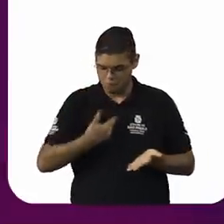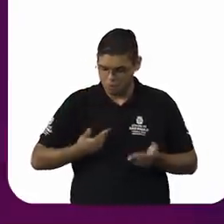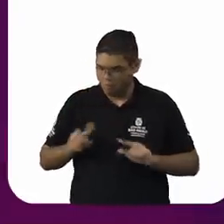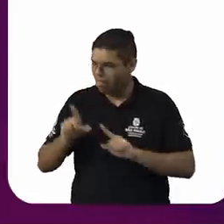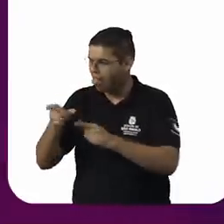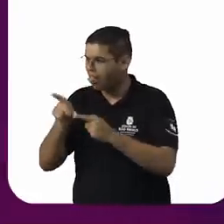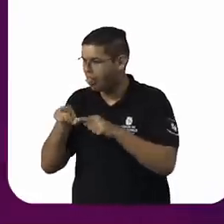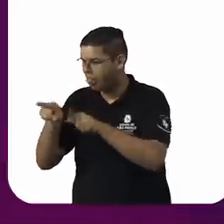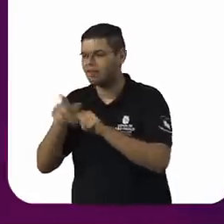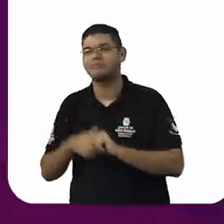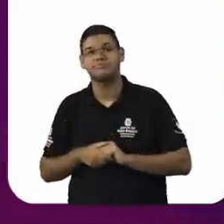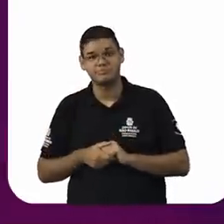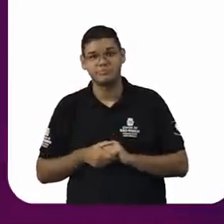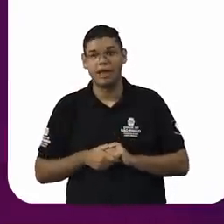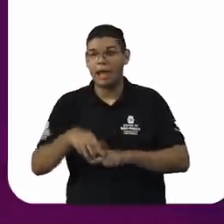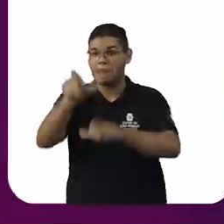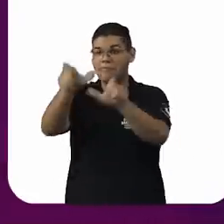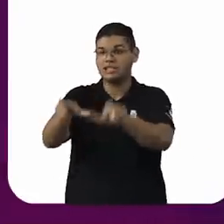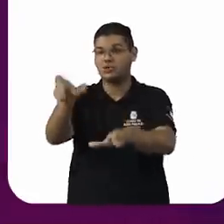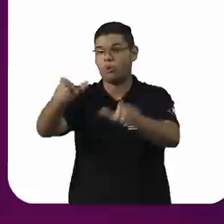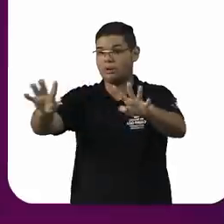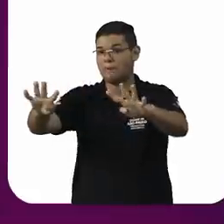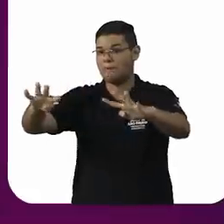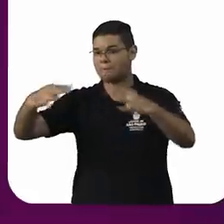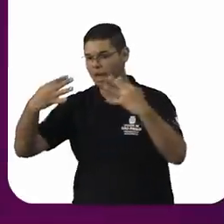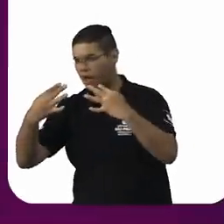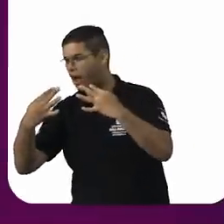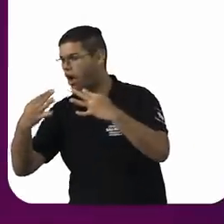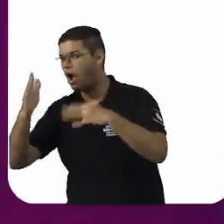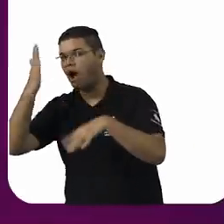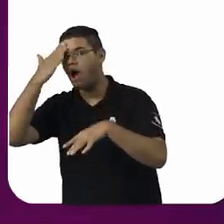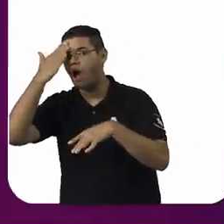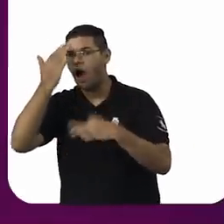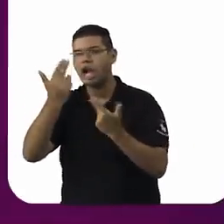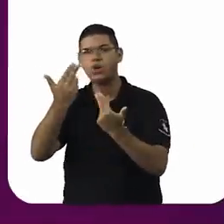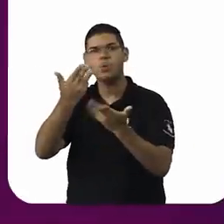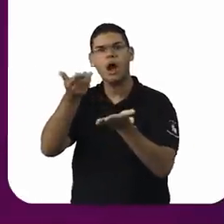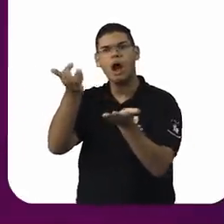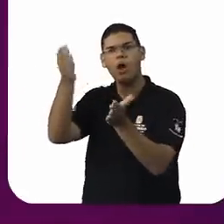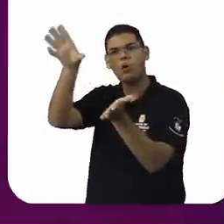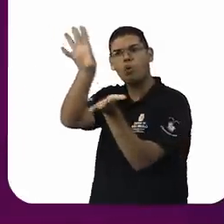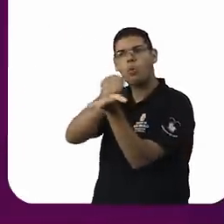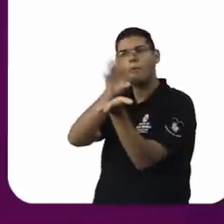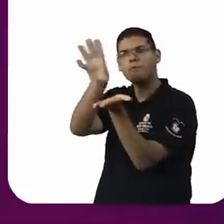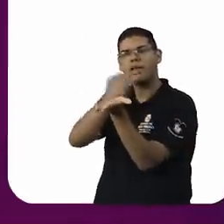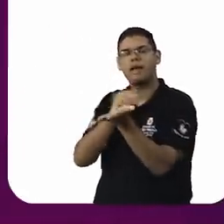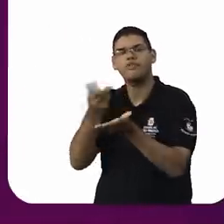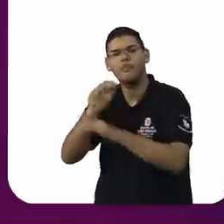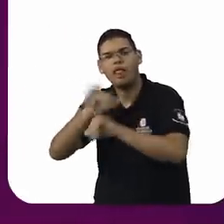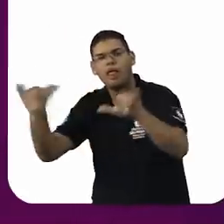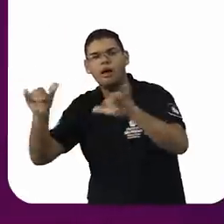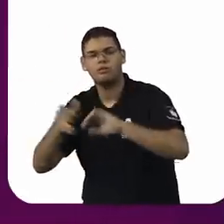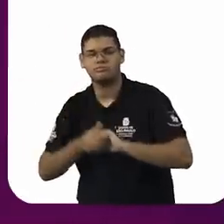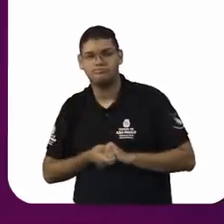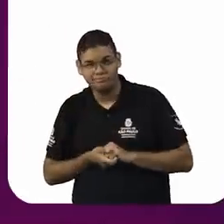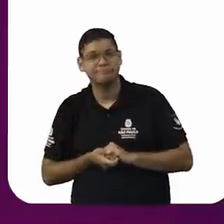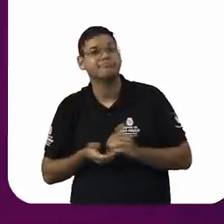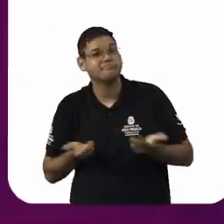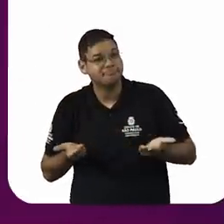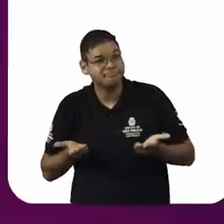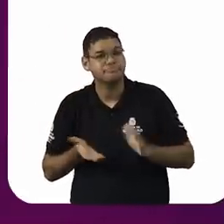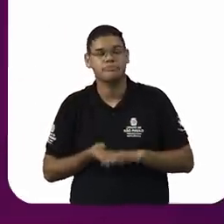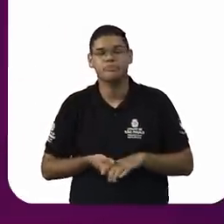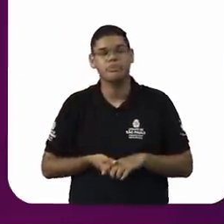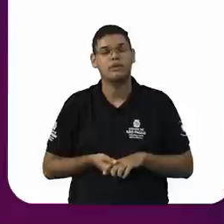Isso você vai, isso se manifesta nas relações subjetivas do cotidiano, nas relações de comércio,